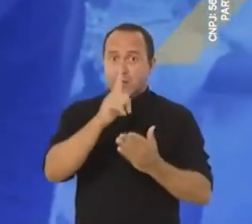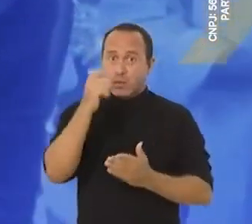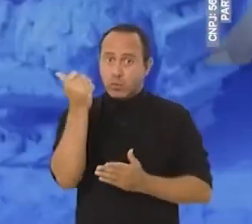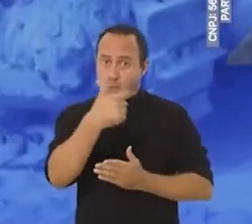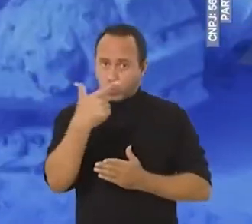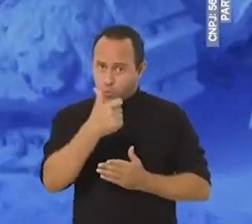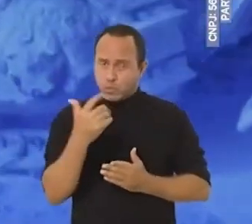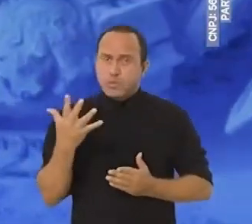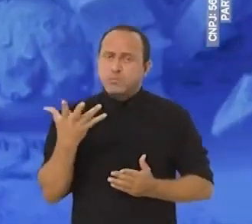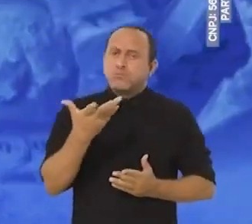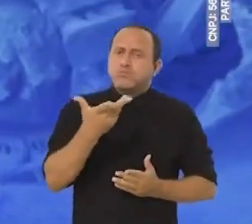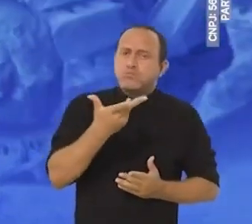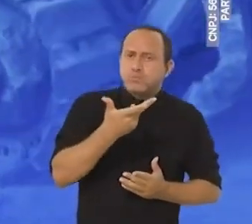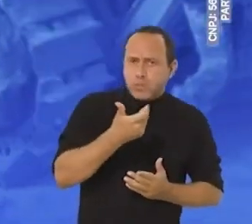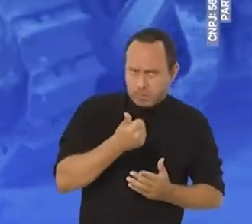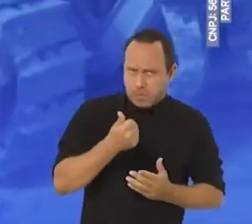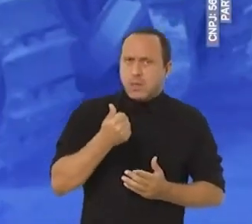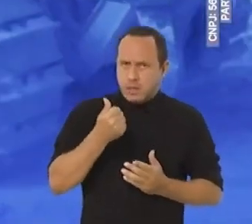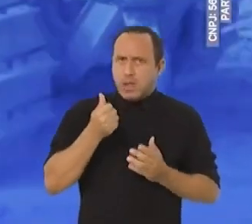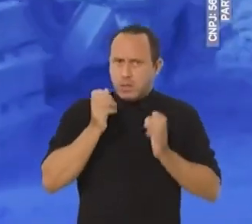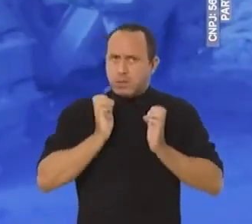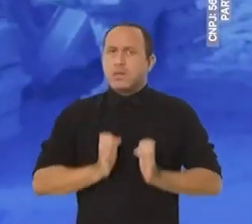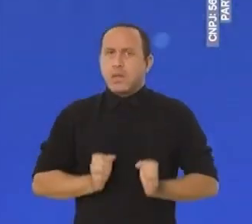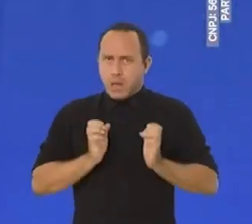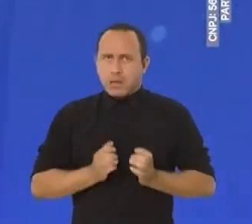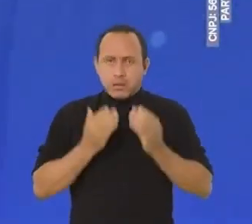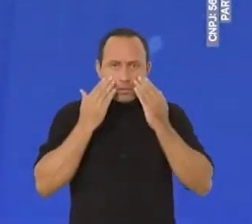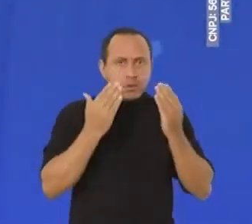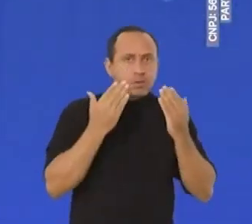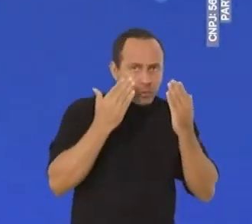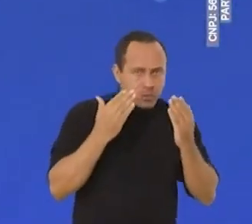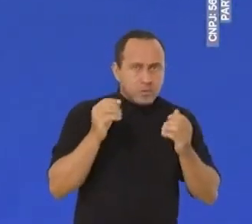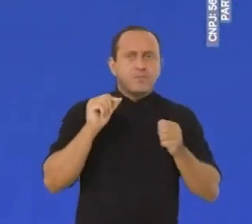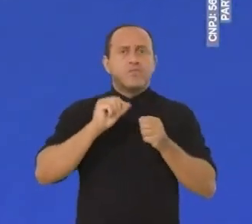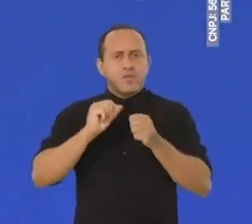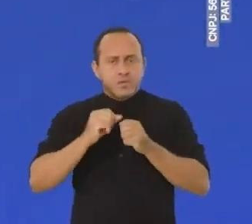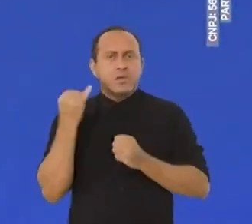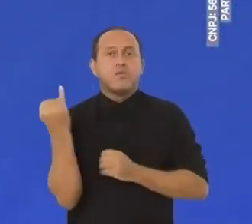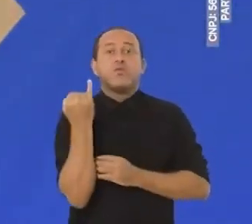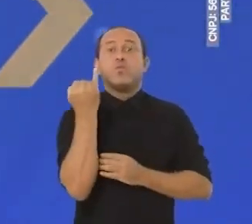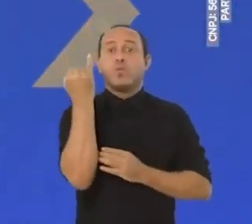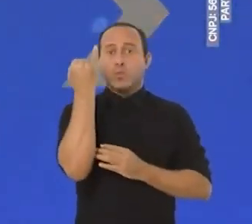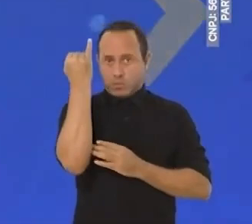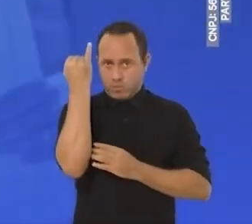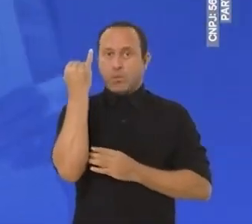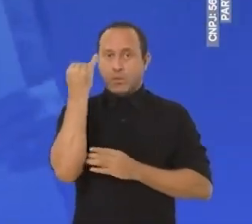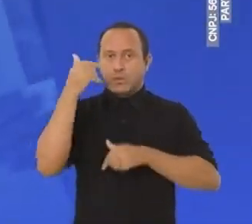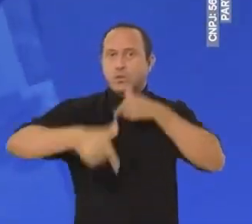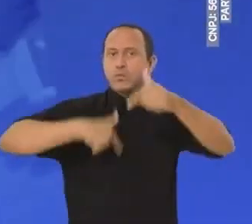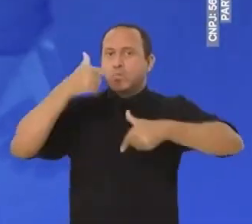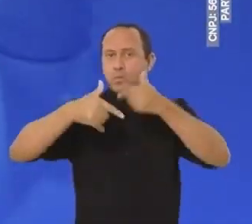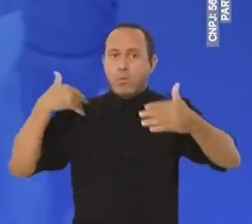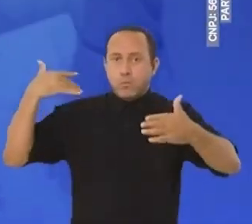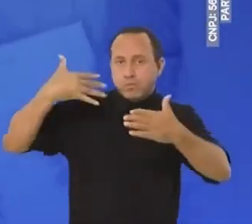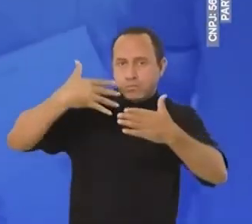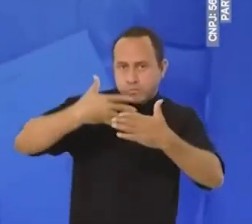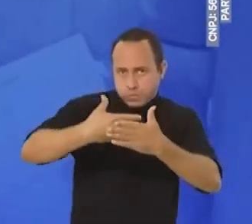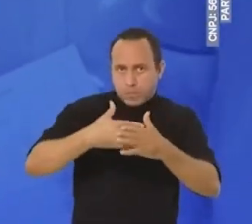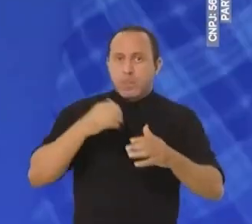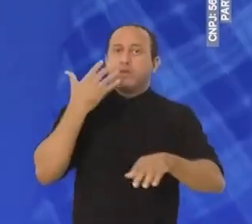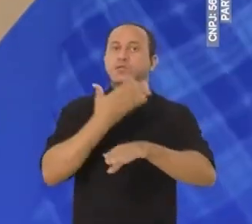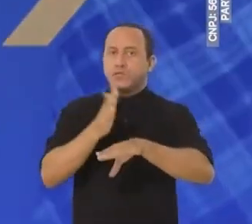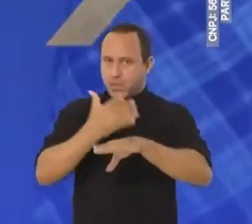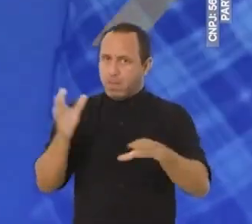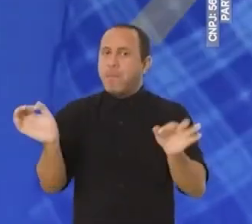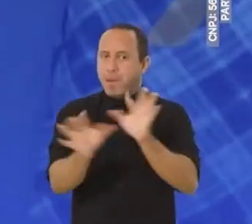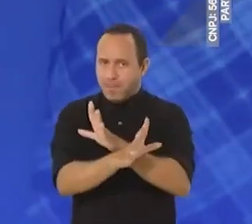confiar em Luiz. Do seu jeito discreto, mais eficiente, sem aparecer, ele foi muito importante durante toda a nossa gestão.